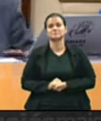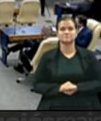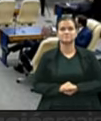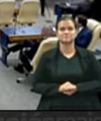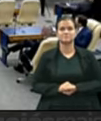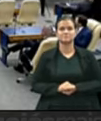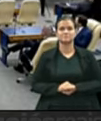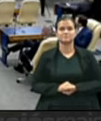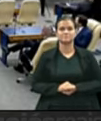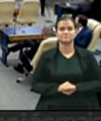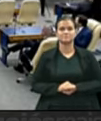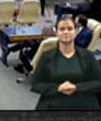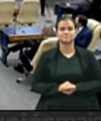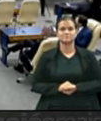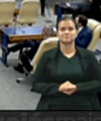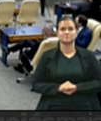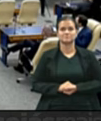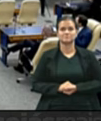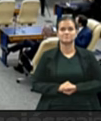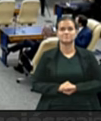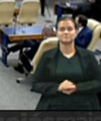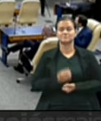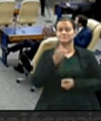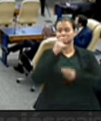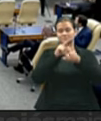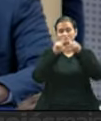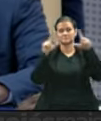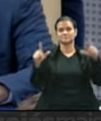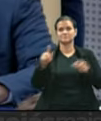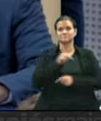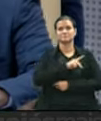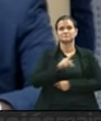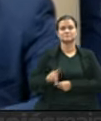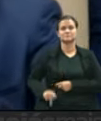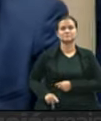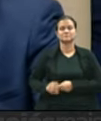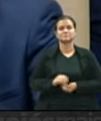Obedeça. Tia, presidente. Bom dia, a voz...